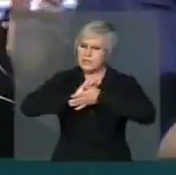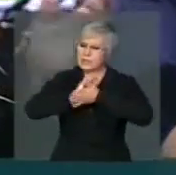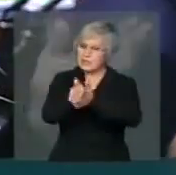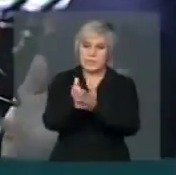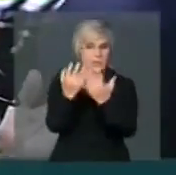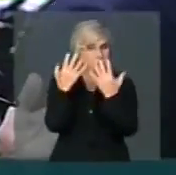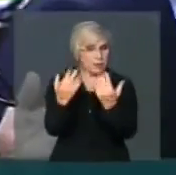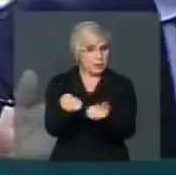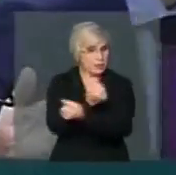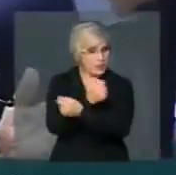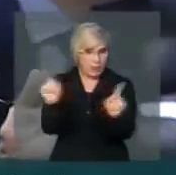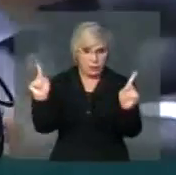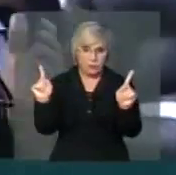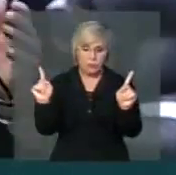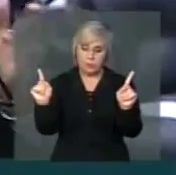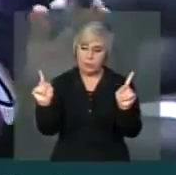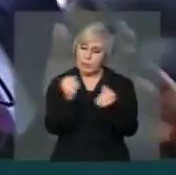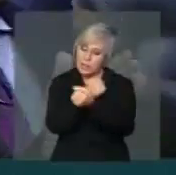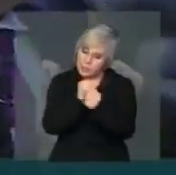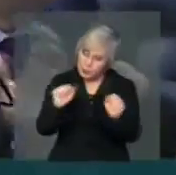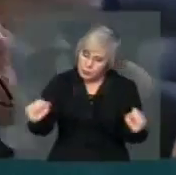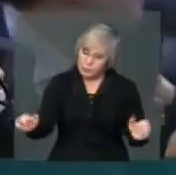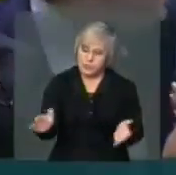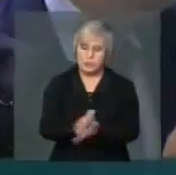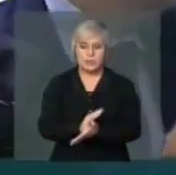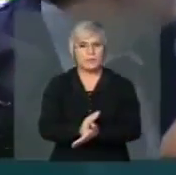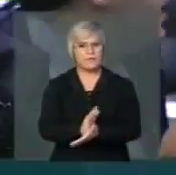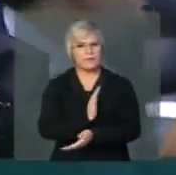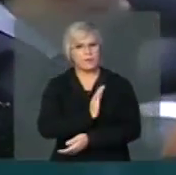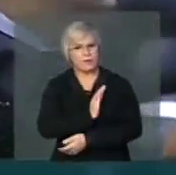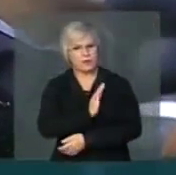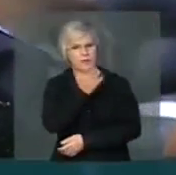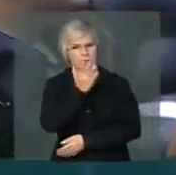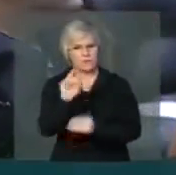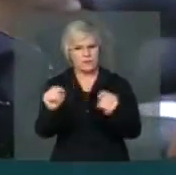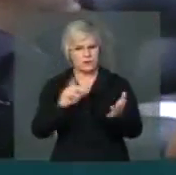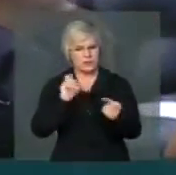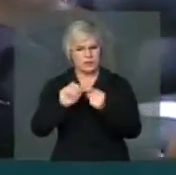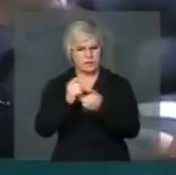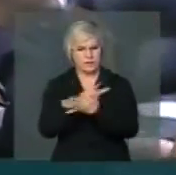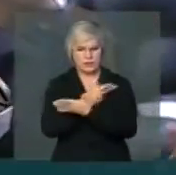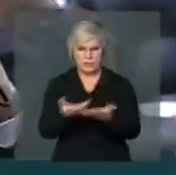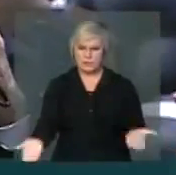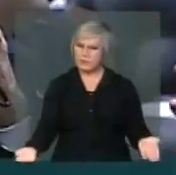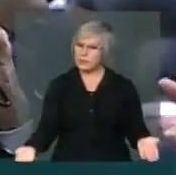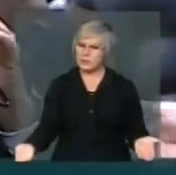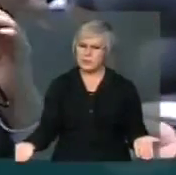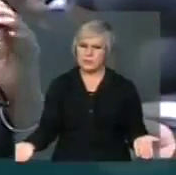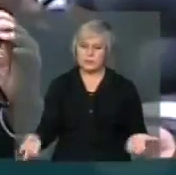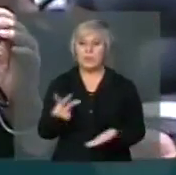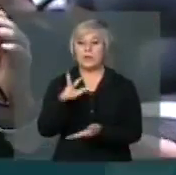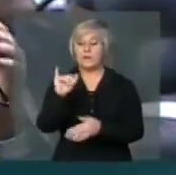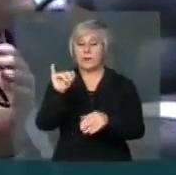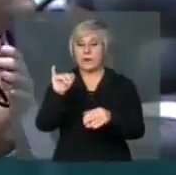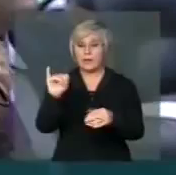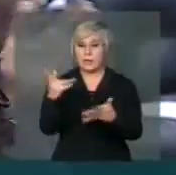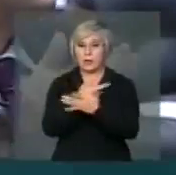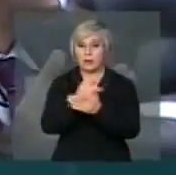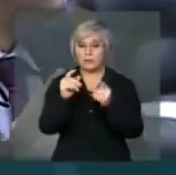inadmissível. É uma barbaridade o que está sendo praticado aqui. Porque haverá, inclusive,